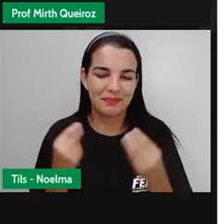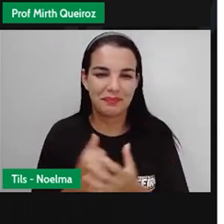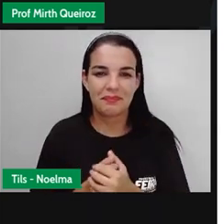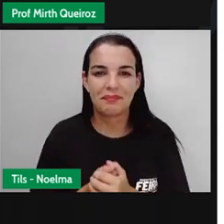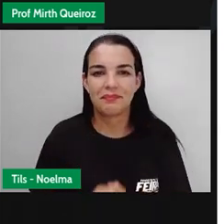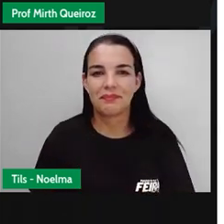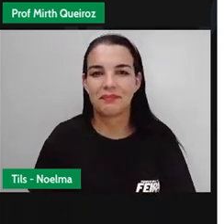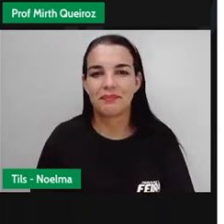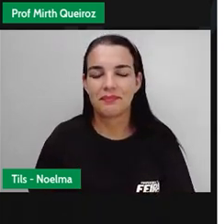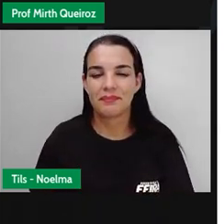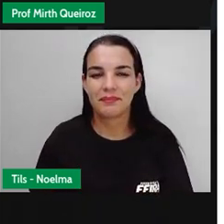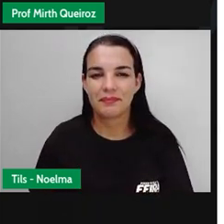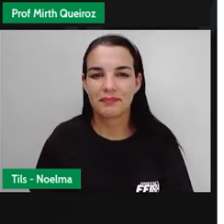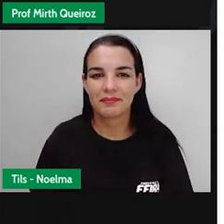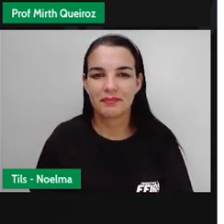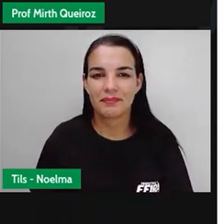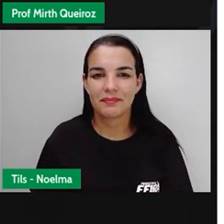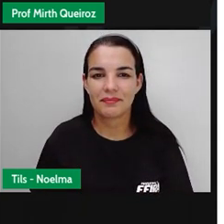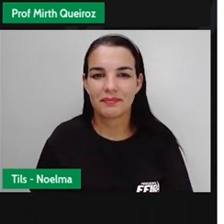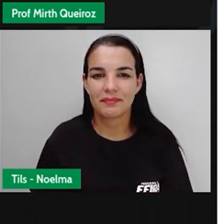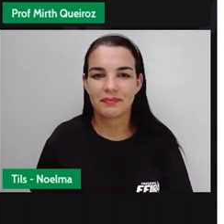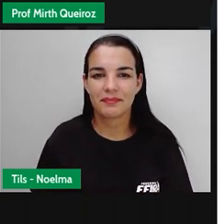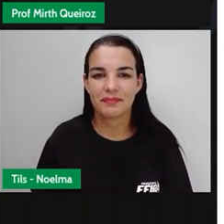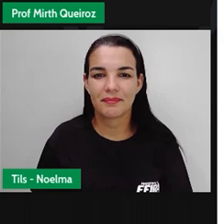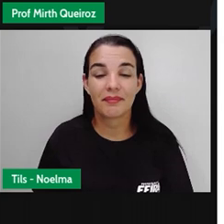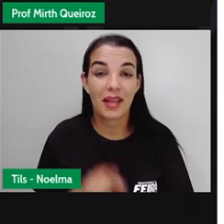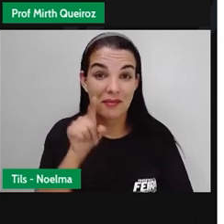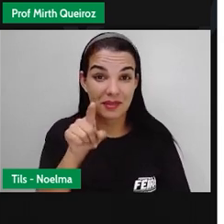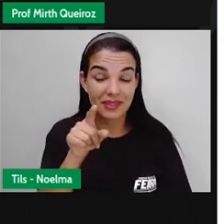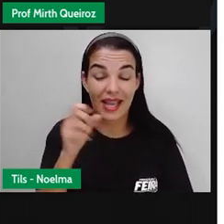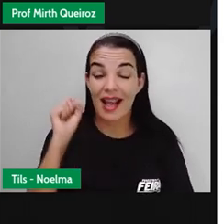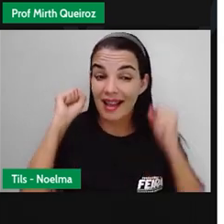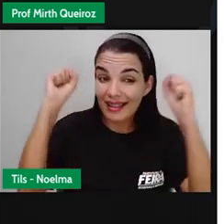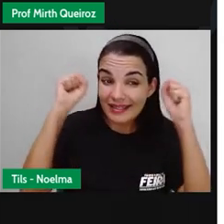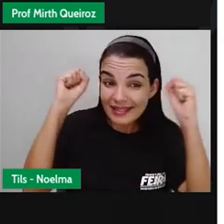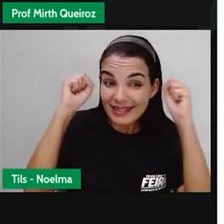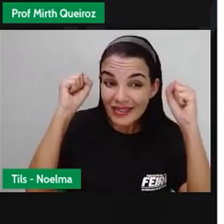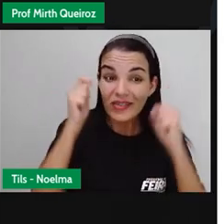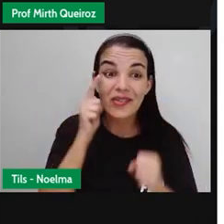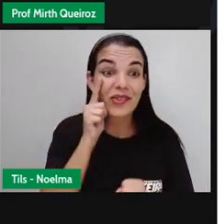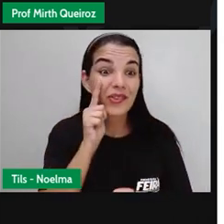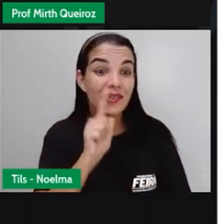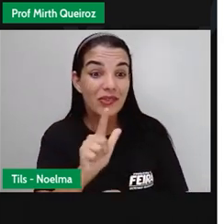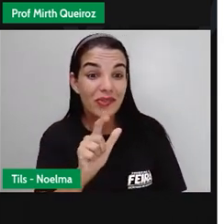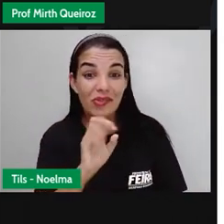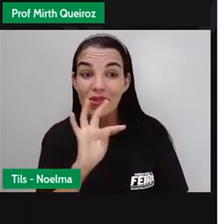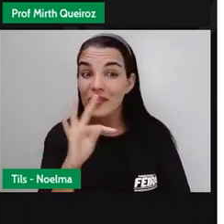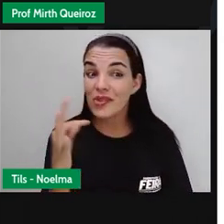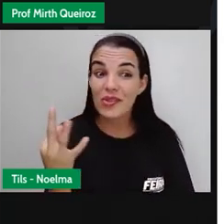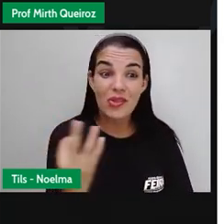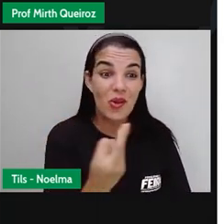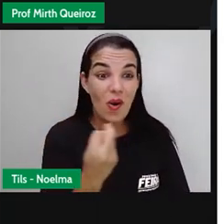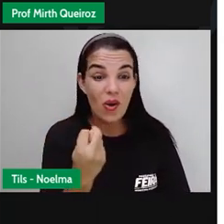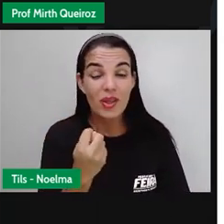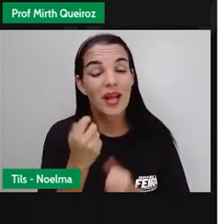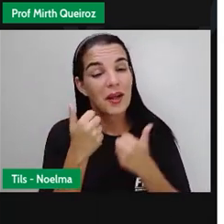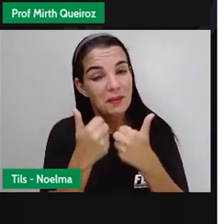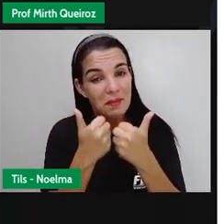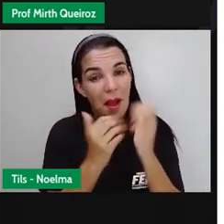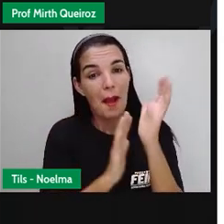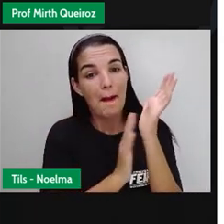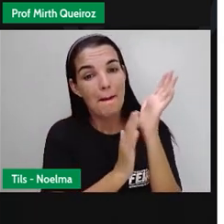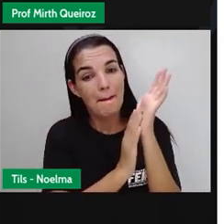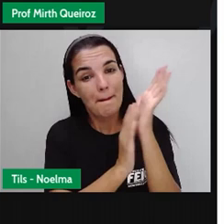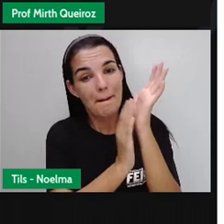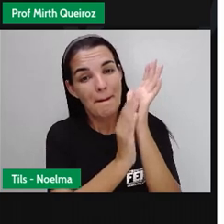Dez, nove, oito, sete, seis, cinco, quatro, três, dois,